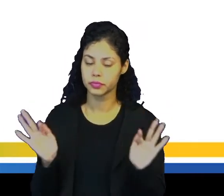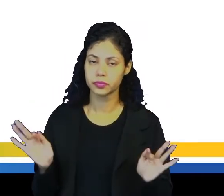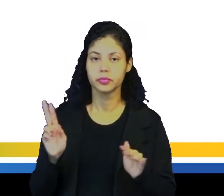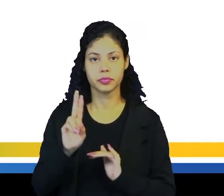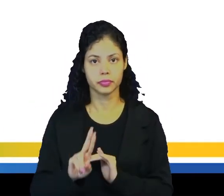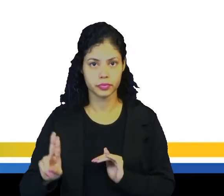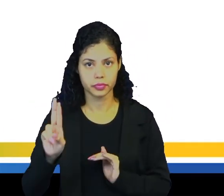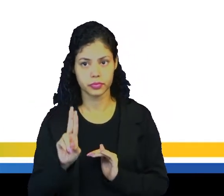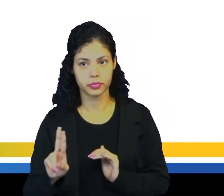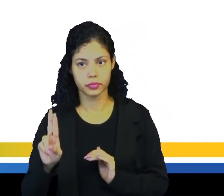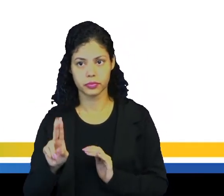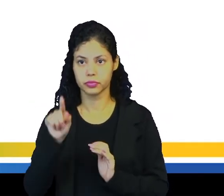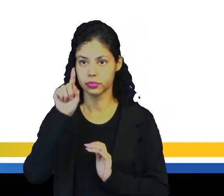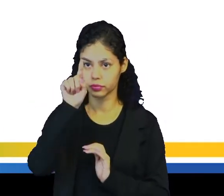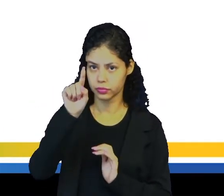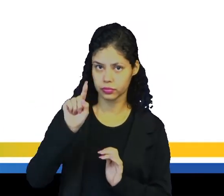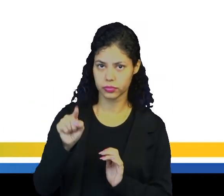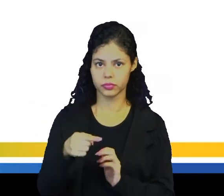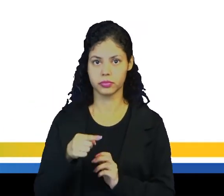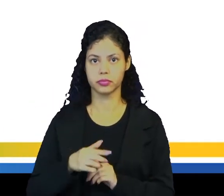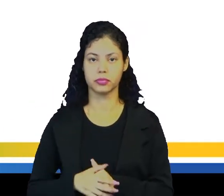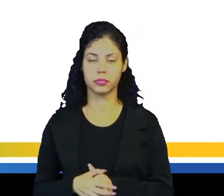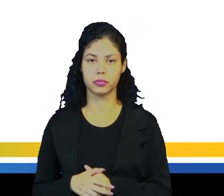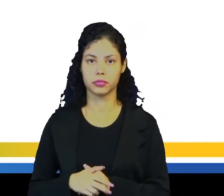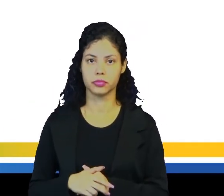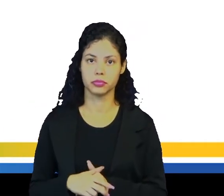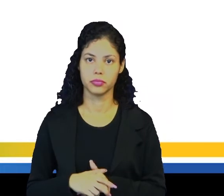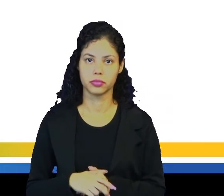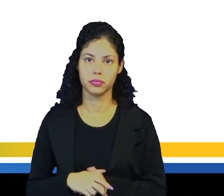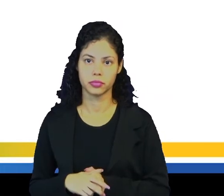você vai utilizar o ponto e vírgula, ok?